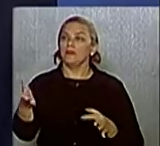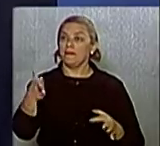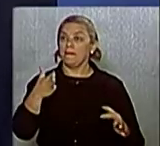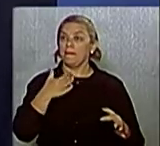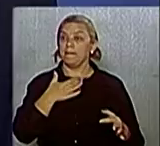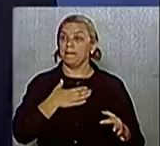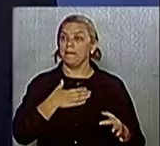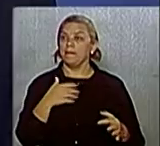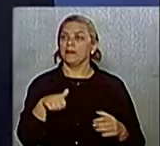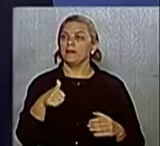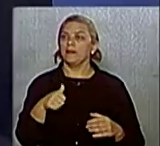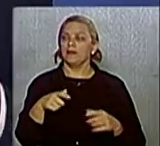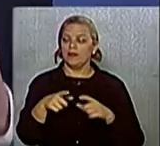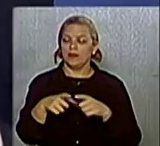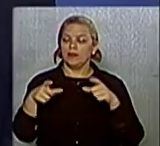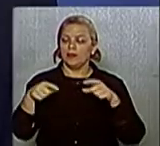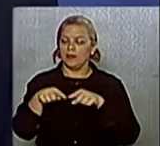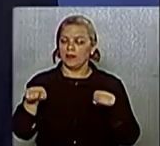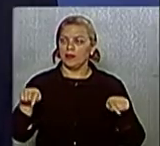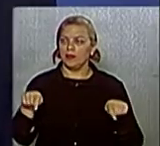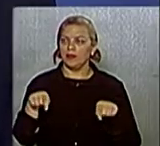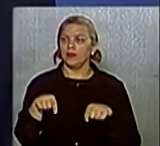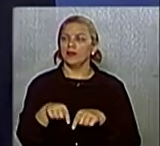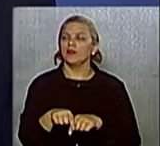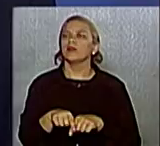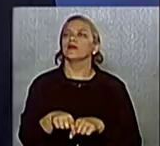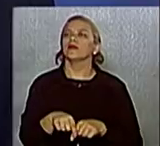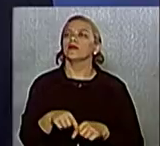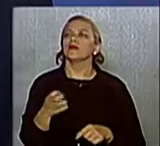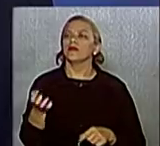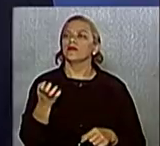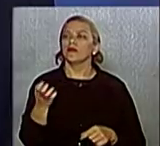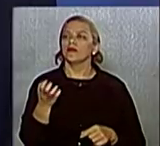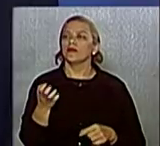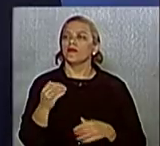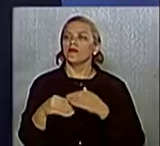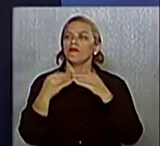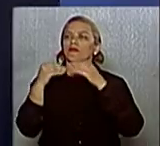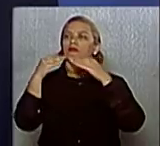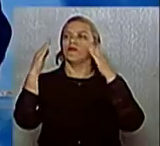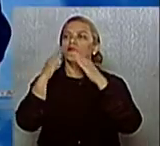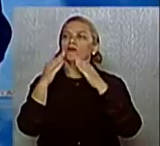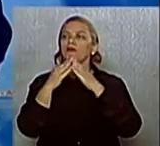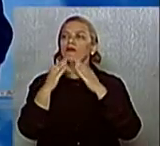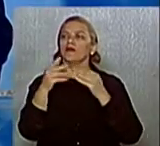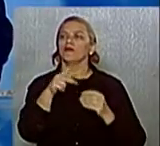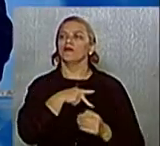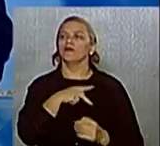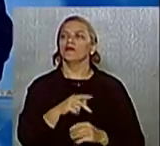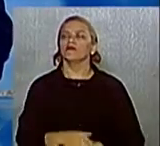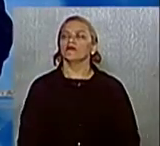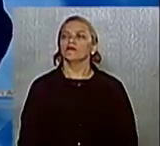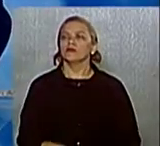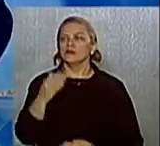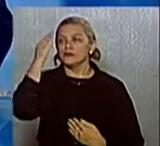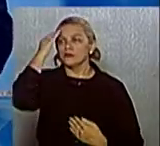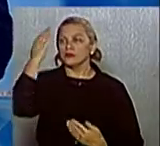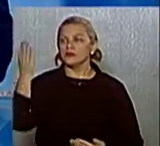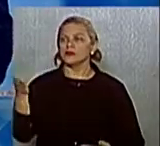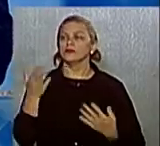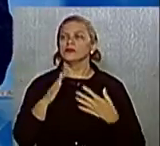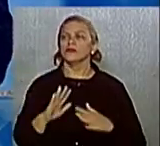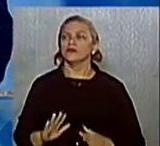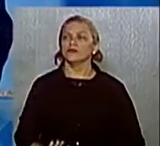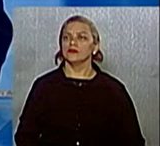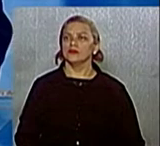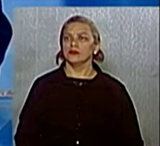dar aquele lote àquela pessoa que tanto quer construir a sua casa e tem o sonho da casa própria. Obrigado, candidato. Intervalo comercial.